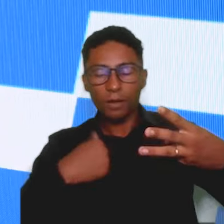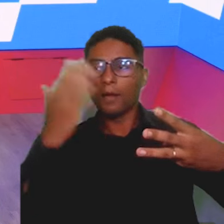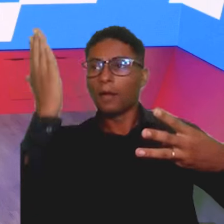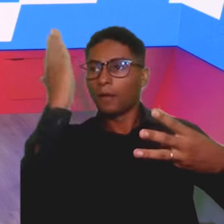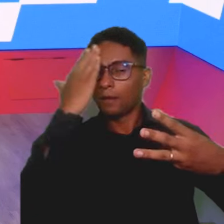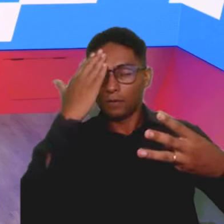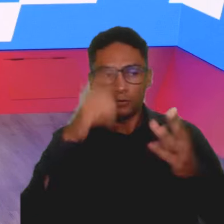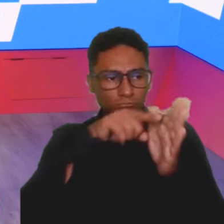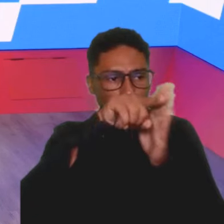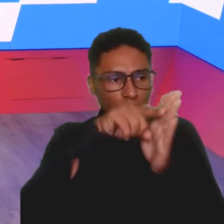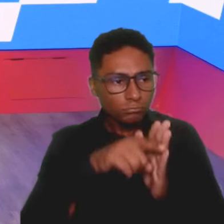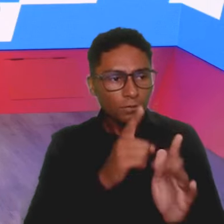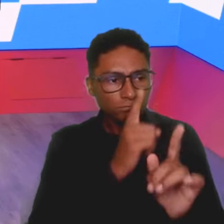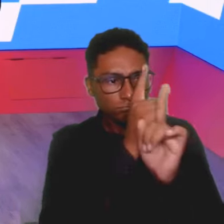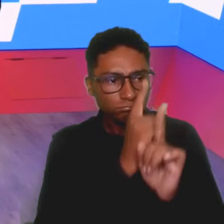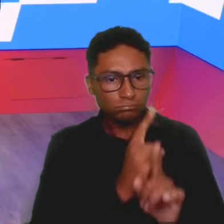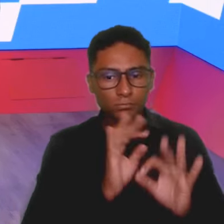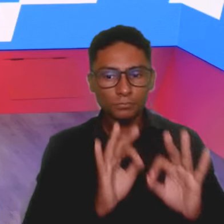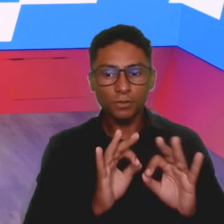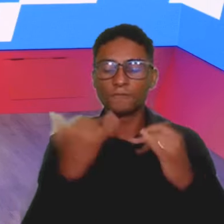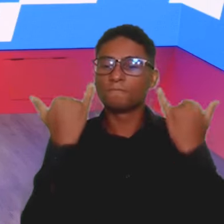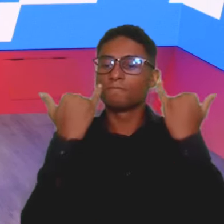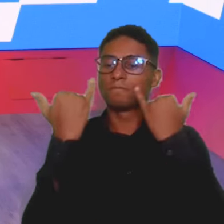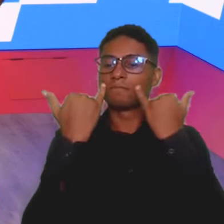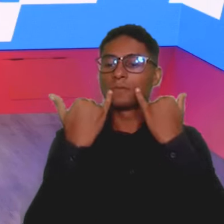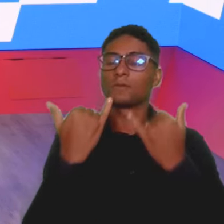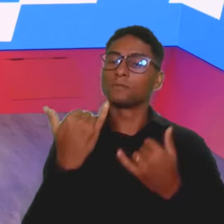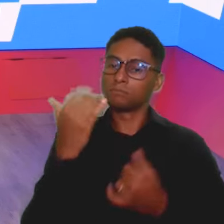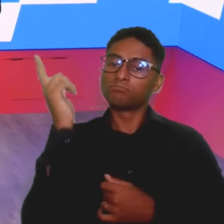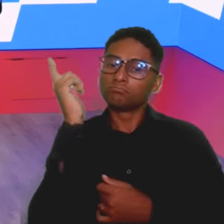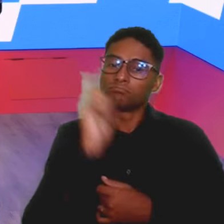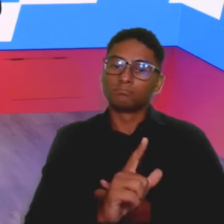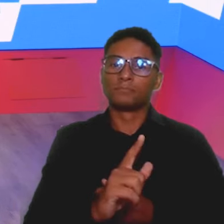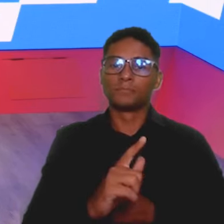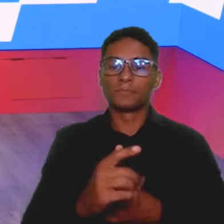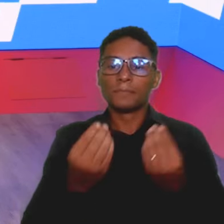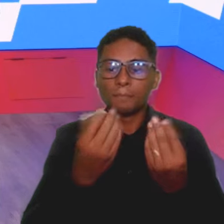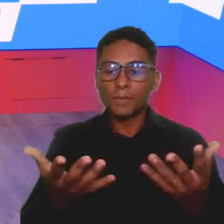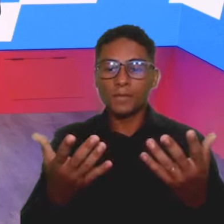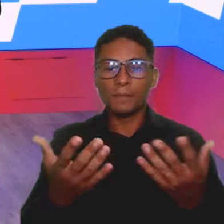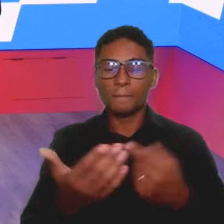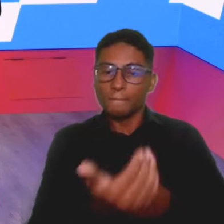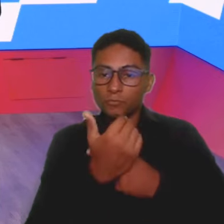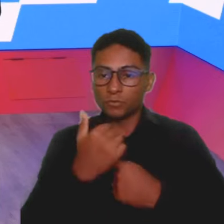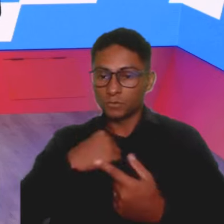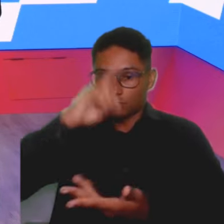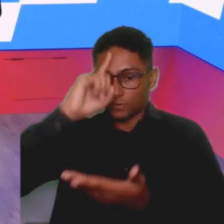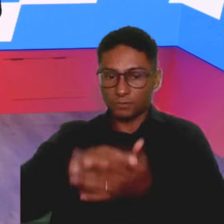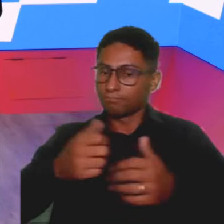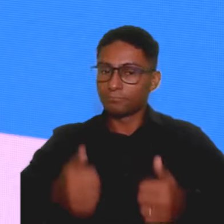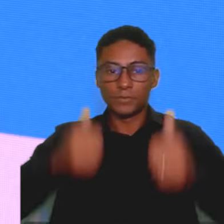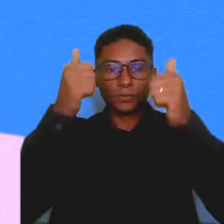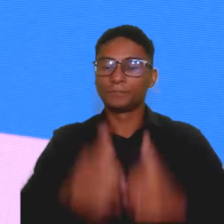mais confiável, dados mais confiáveis, para que eu tome a melhor decisão para a minha